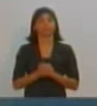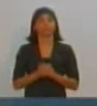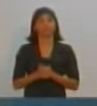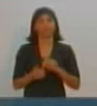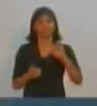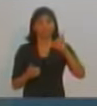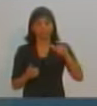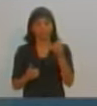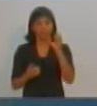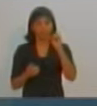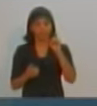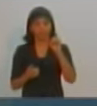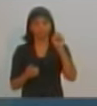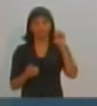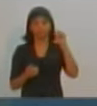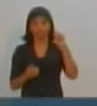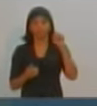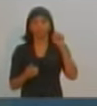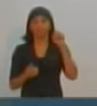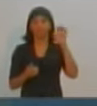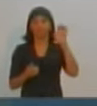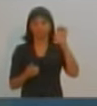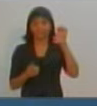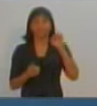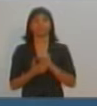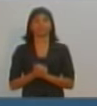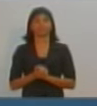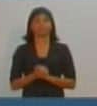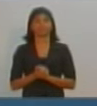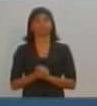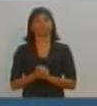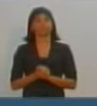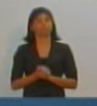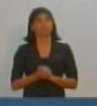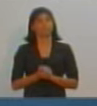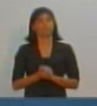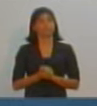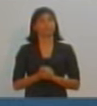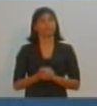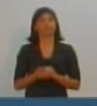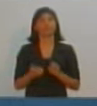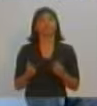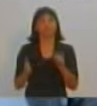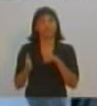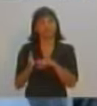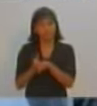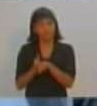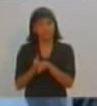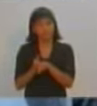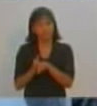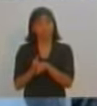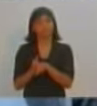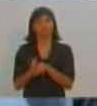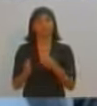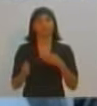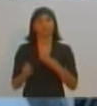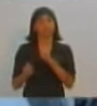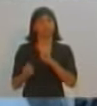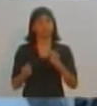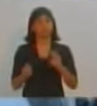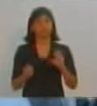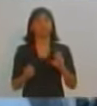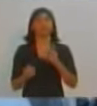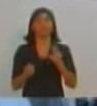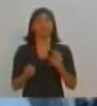Aqui vocês podem ver. Ok. Então, agora, vamos à pergunta. Meu nome é Ricardo, eu moro